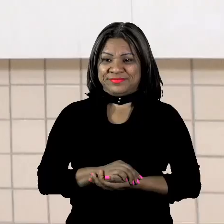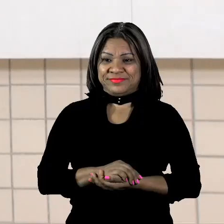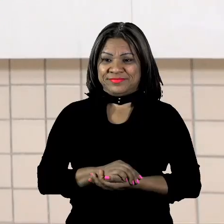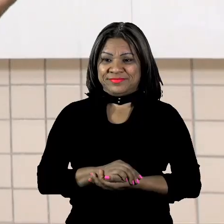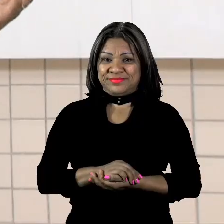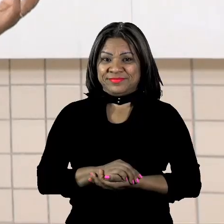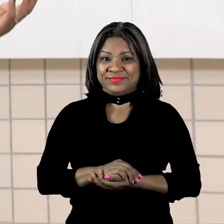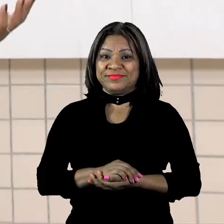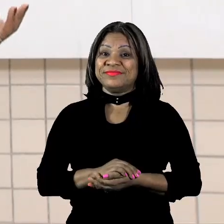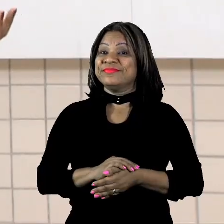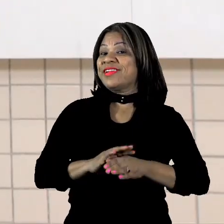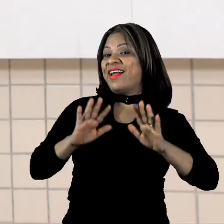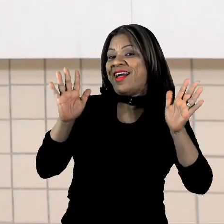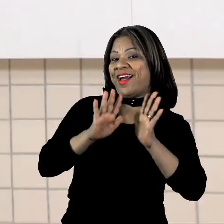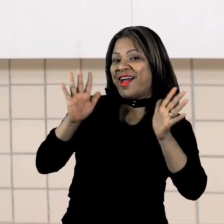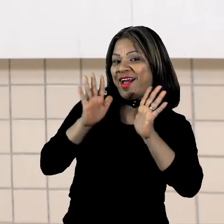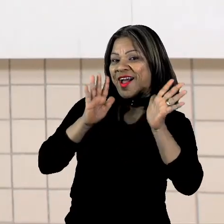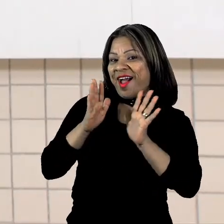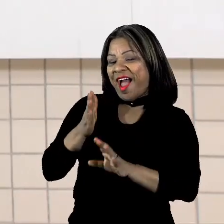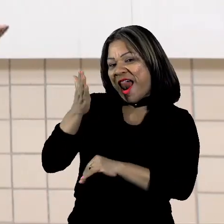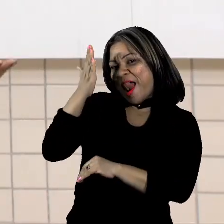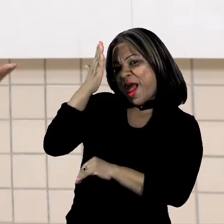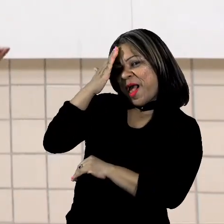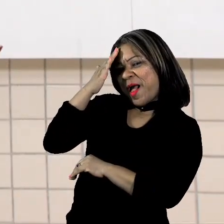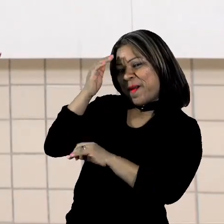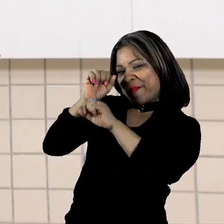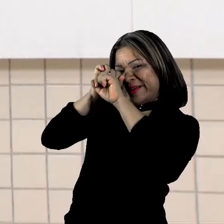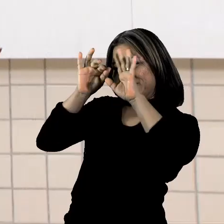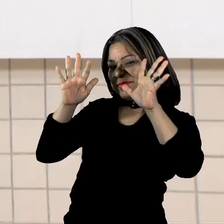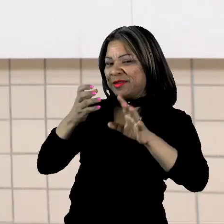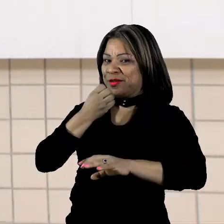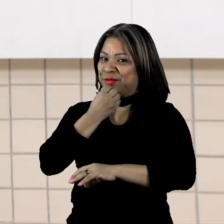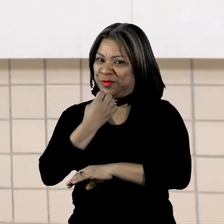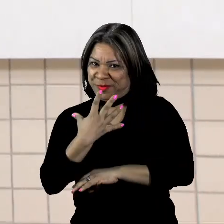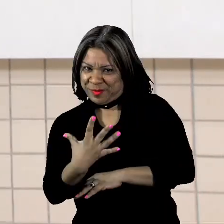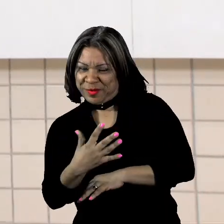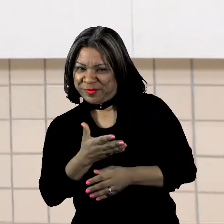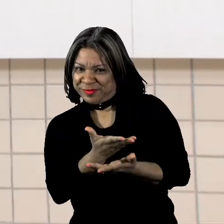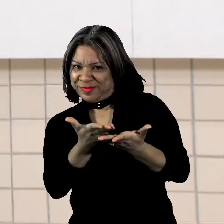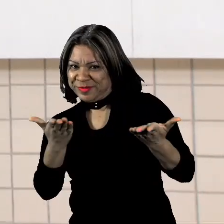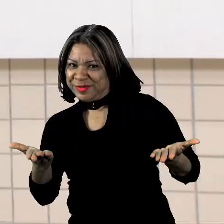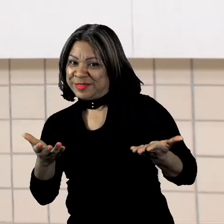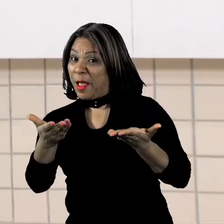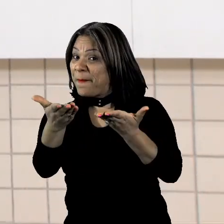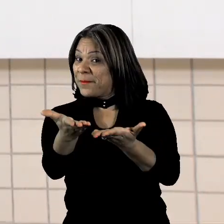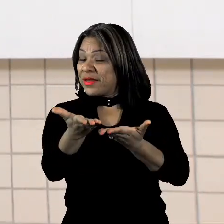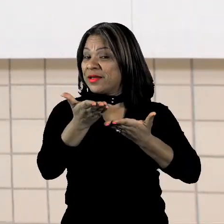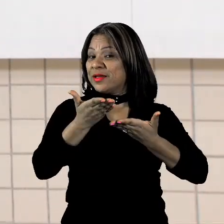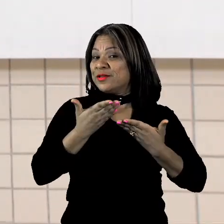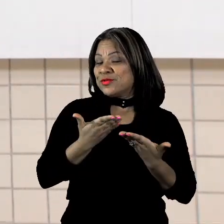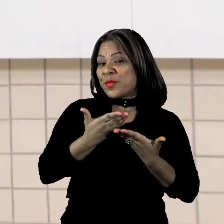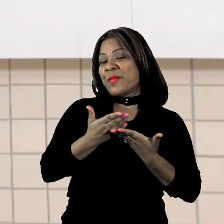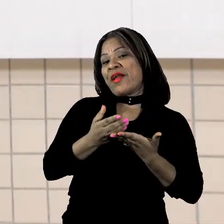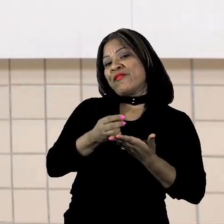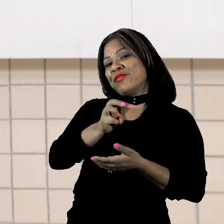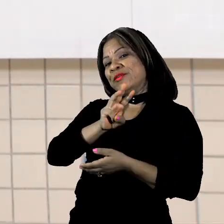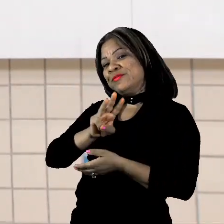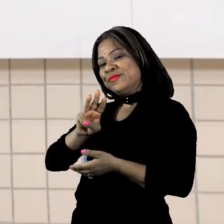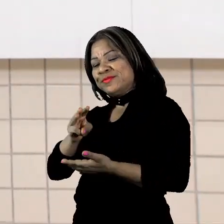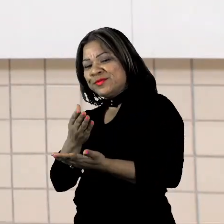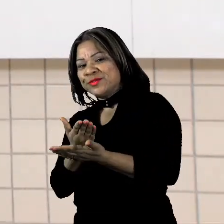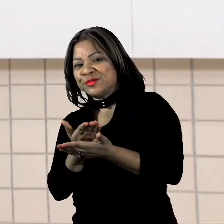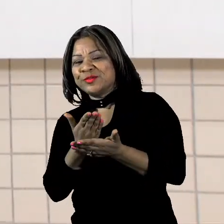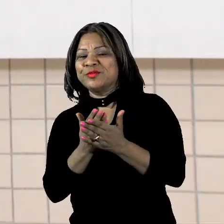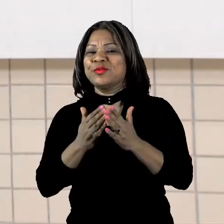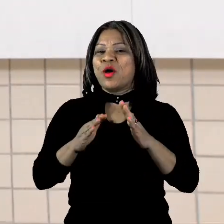Olá, mentes brilhantes do terceiro ano, tudo bem com vocês? Sejam bem-vindos ao nosso canal de estudo Palmas